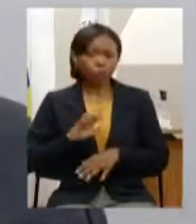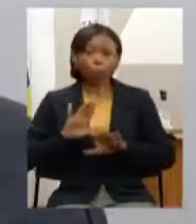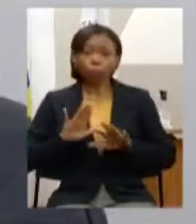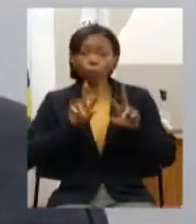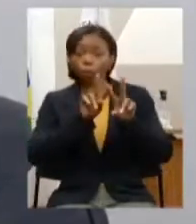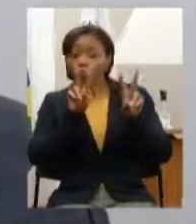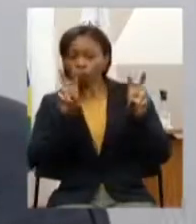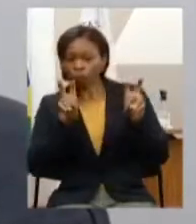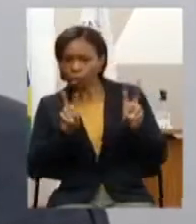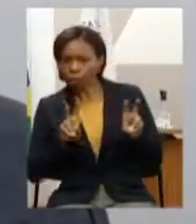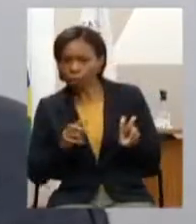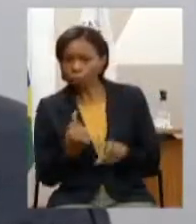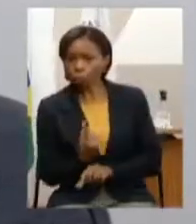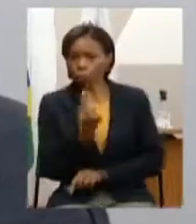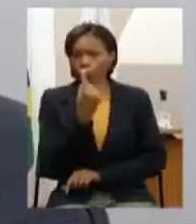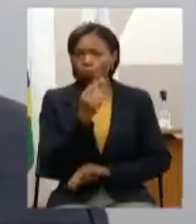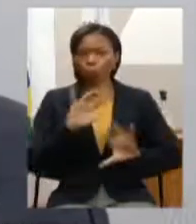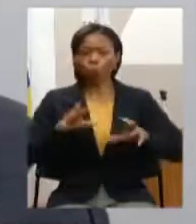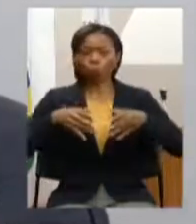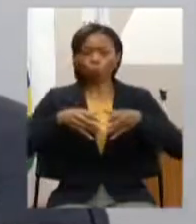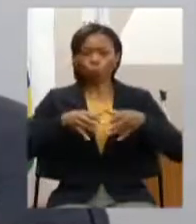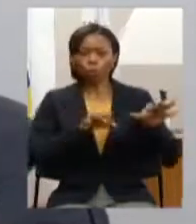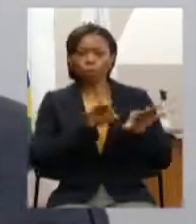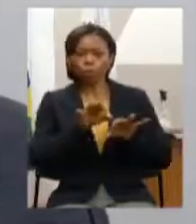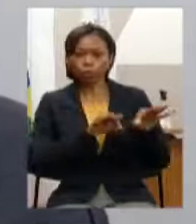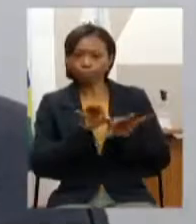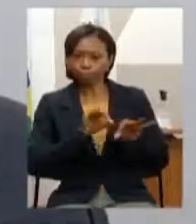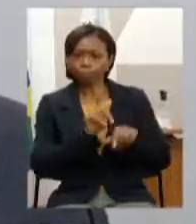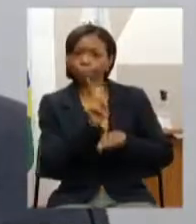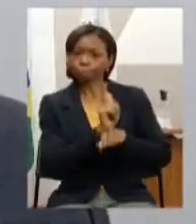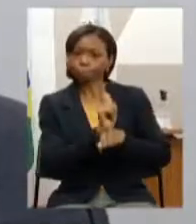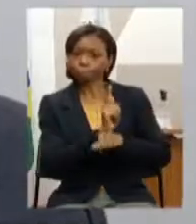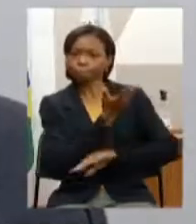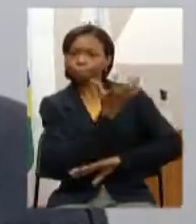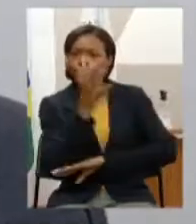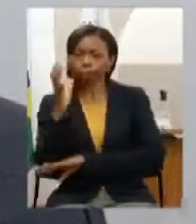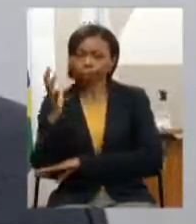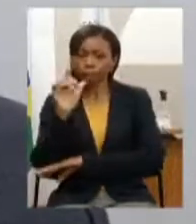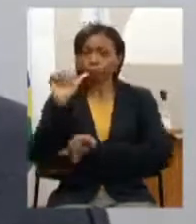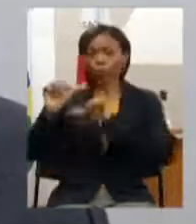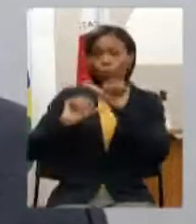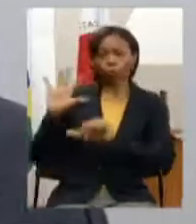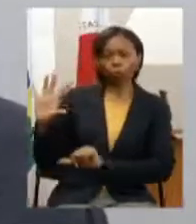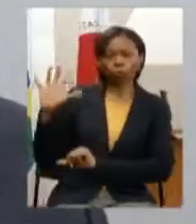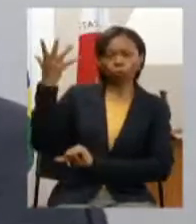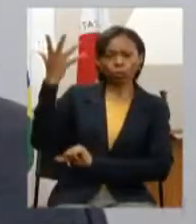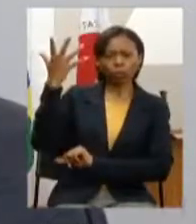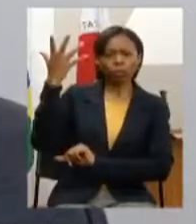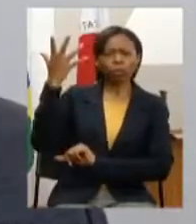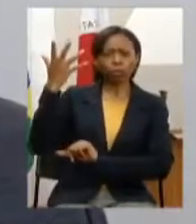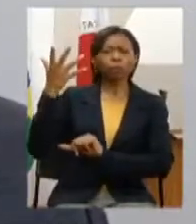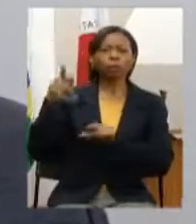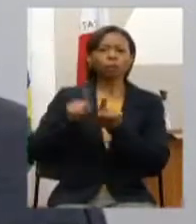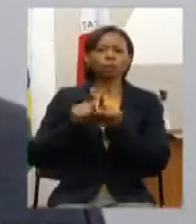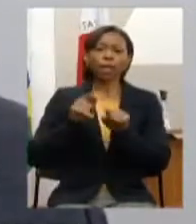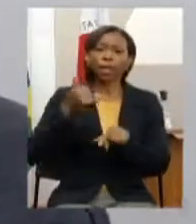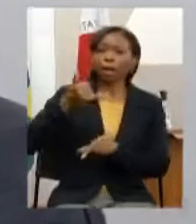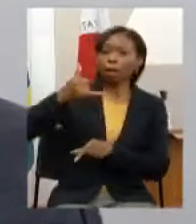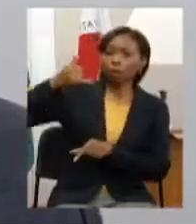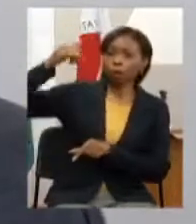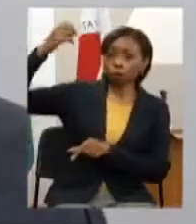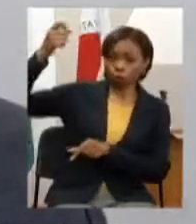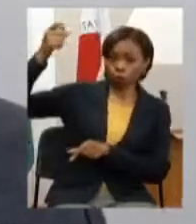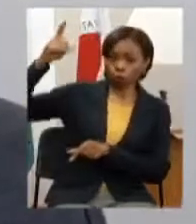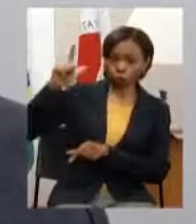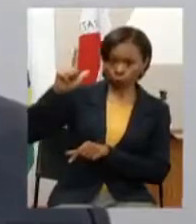único planejamento e gestão ambiental mudanças climáticas pagamento por serviços ambientais e energia solar vamos aos